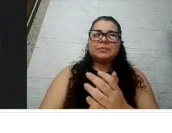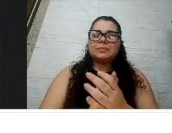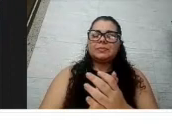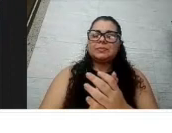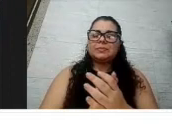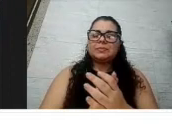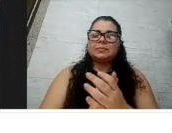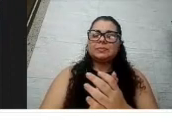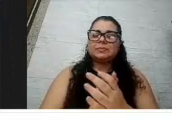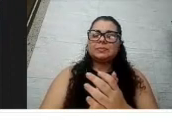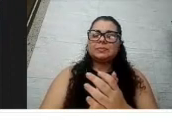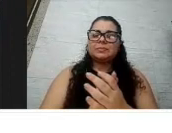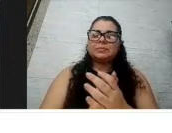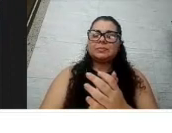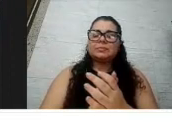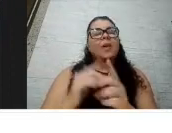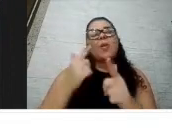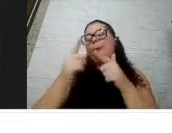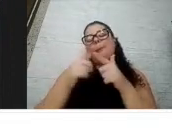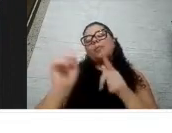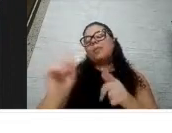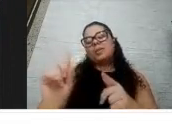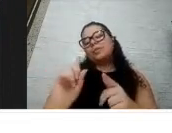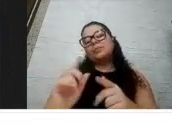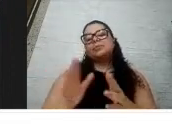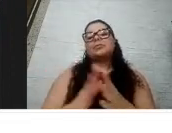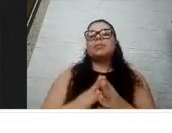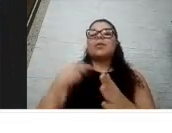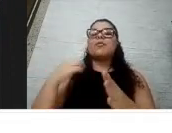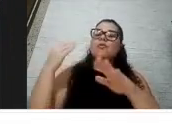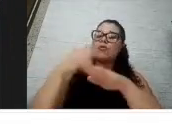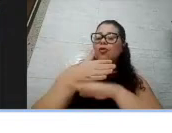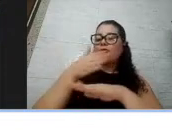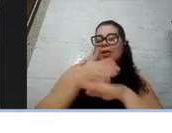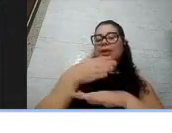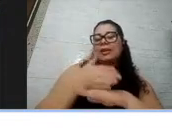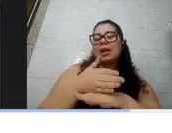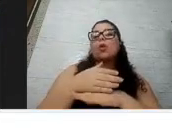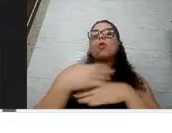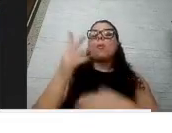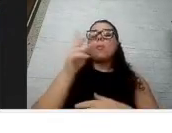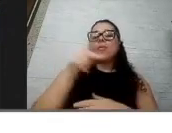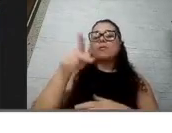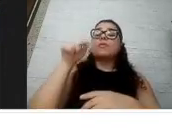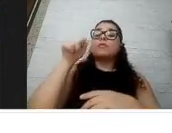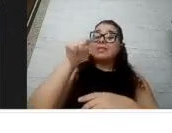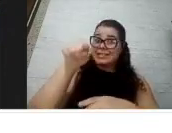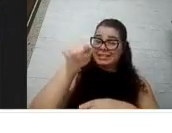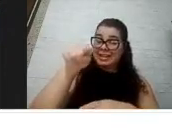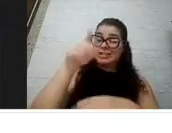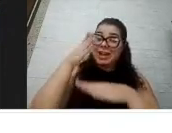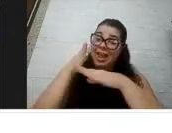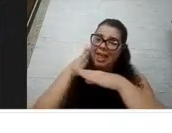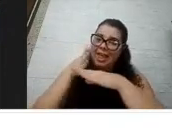É, não vai. Não tem problema. Eu vou no meu cadastro como professora. Você entra na turma Orientação